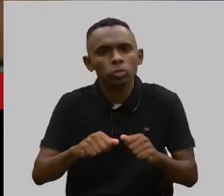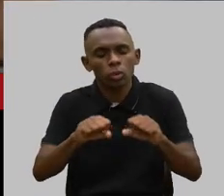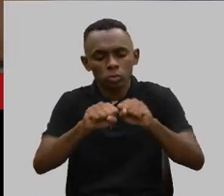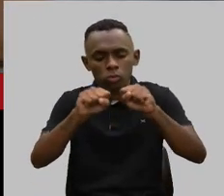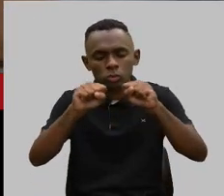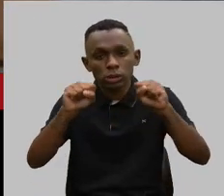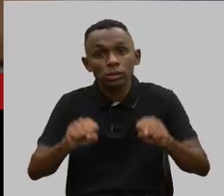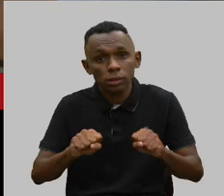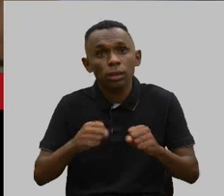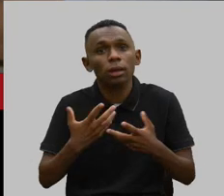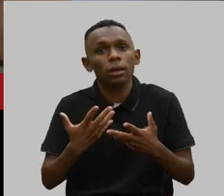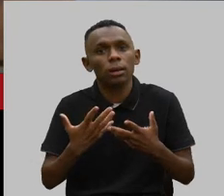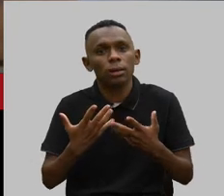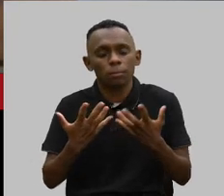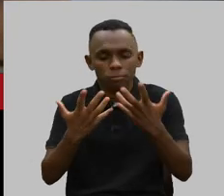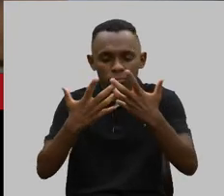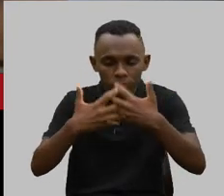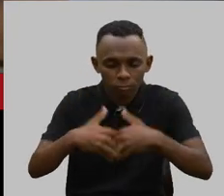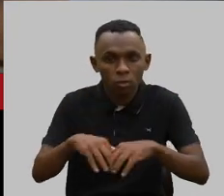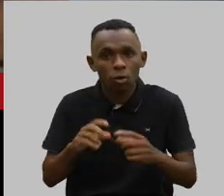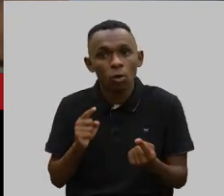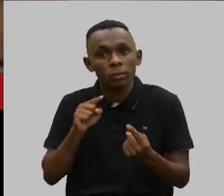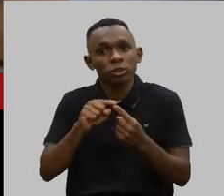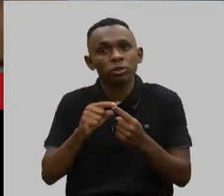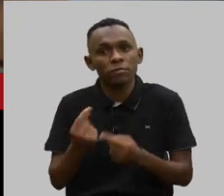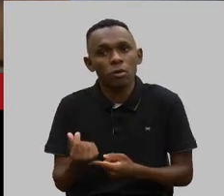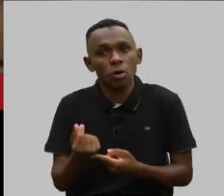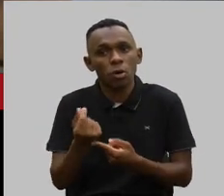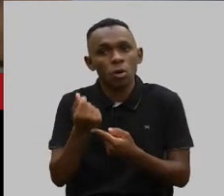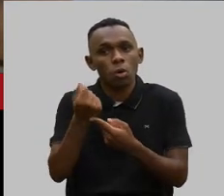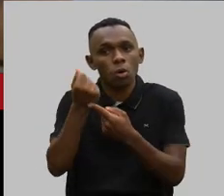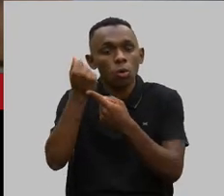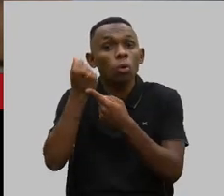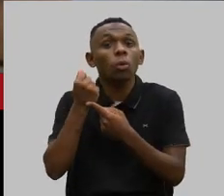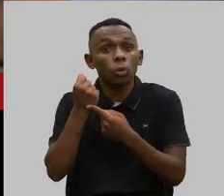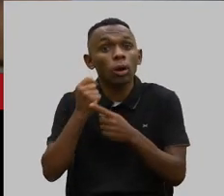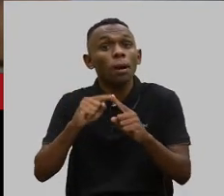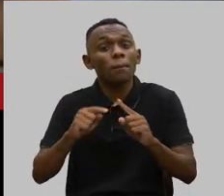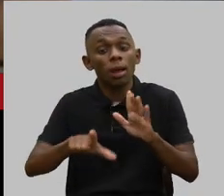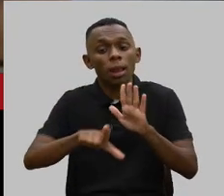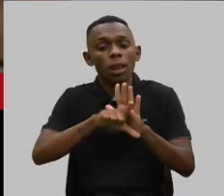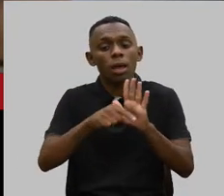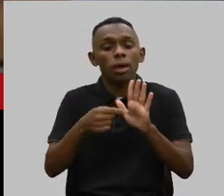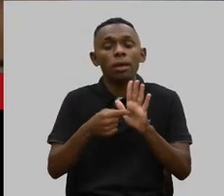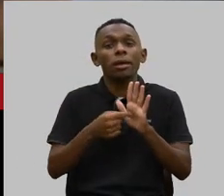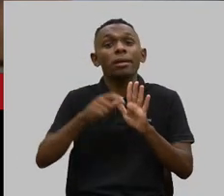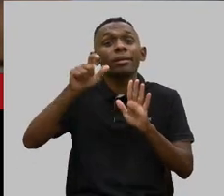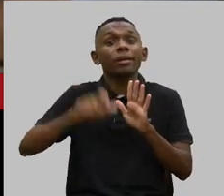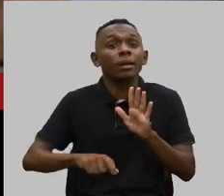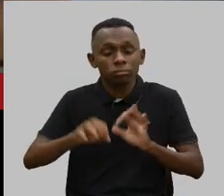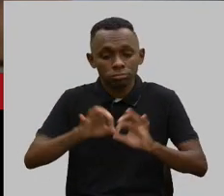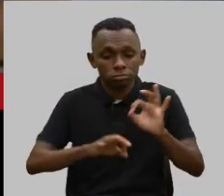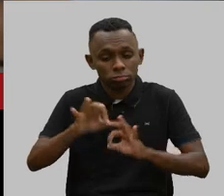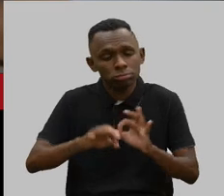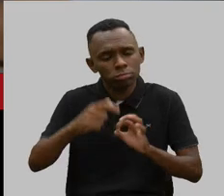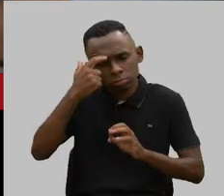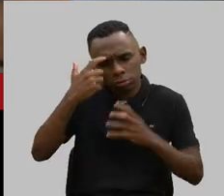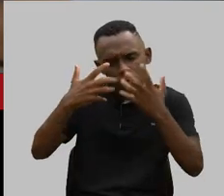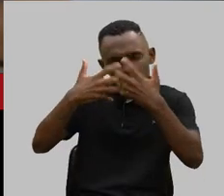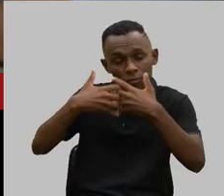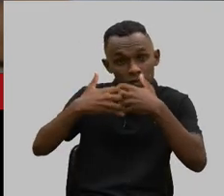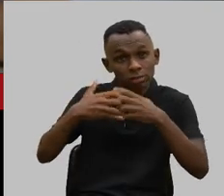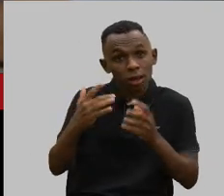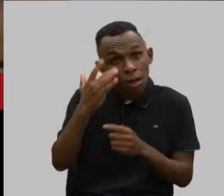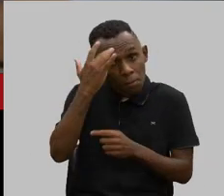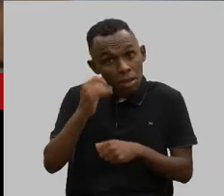a questão é lucro, mas quem está fazendo as leis em cima deles, pense um pouquinho, porque amanhã